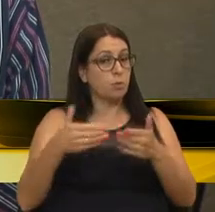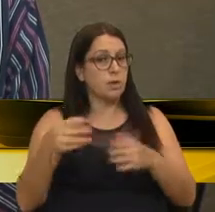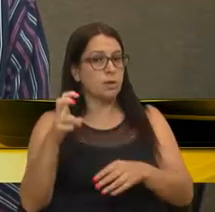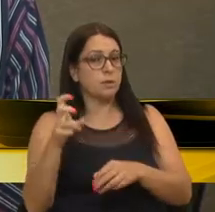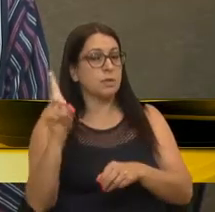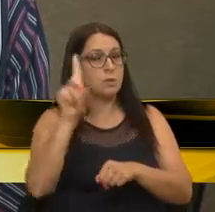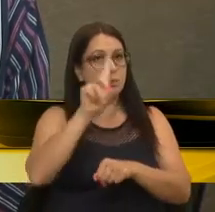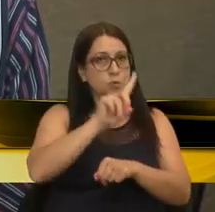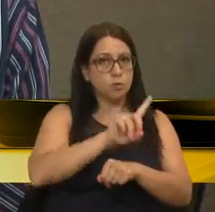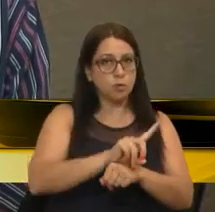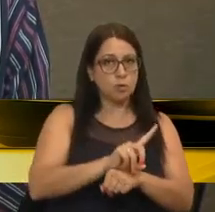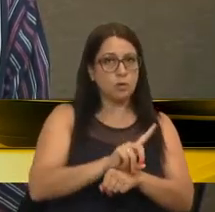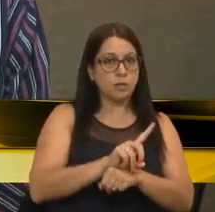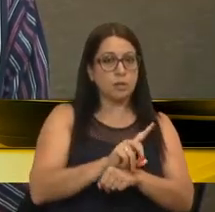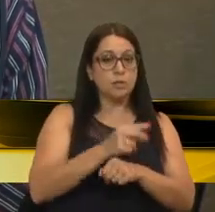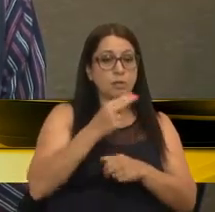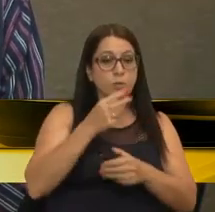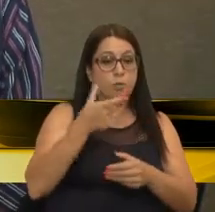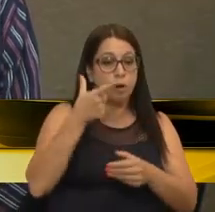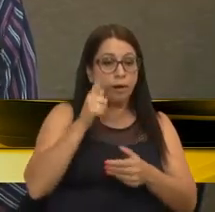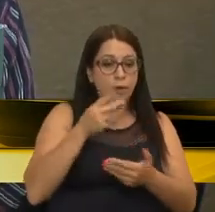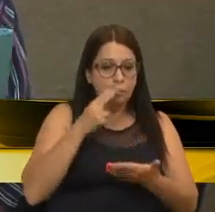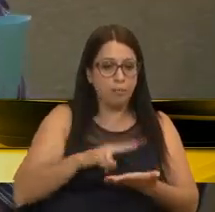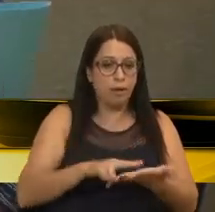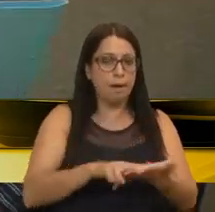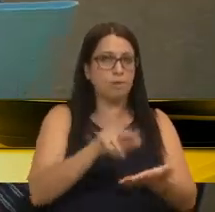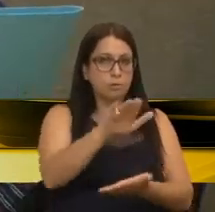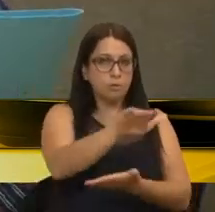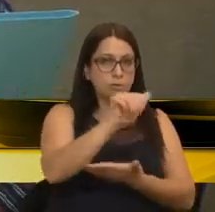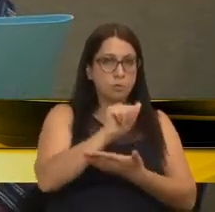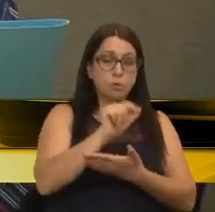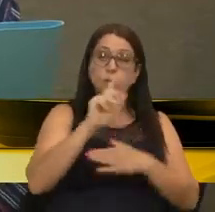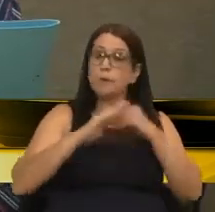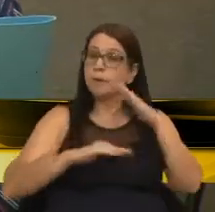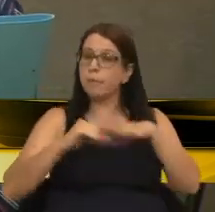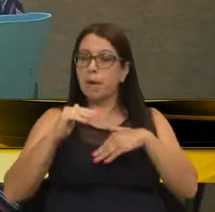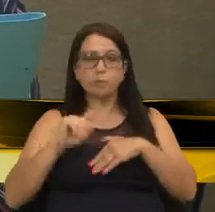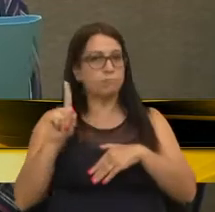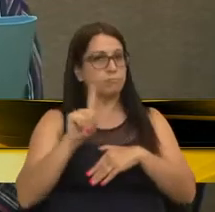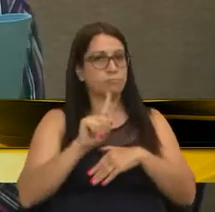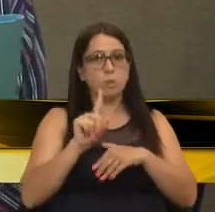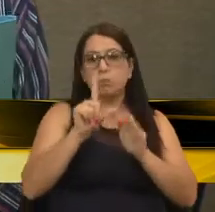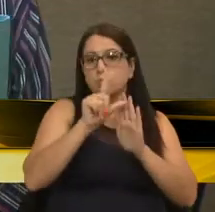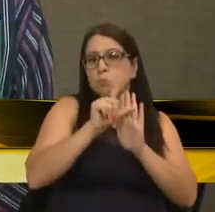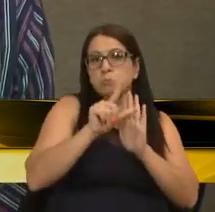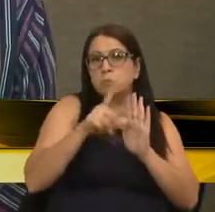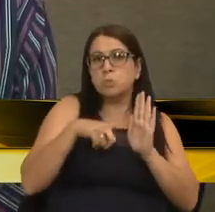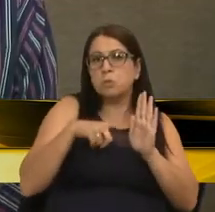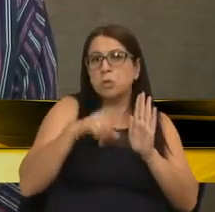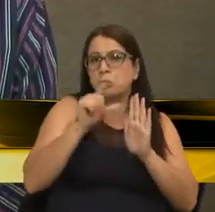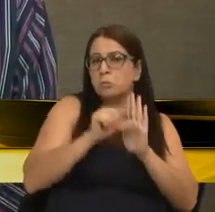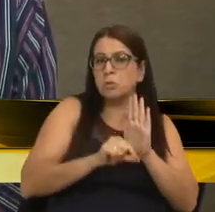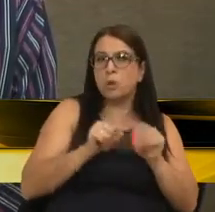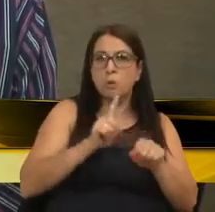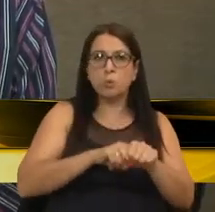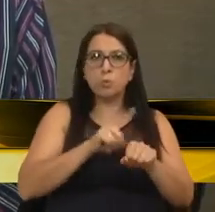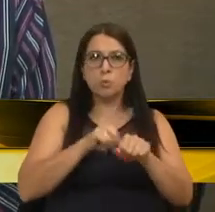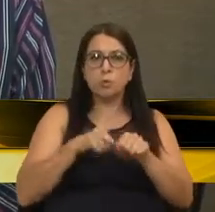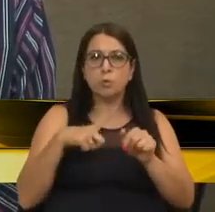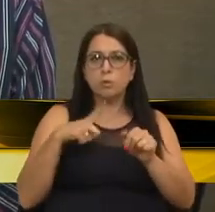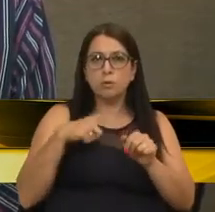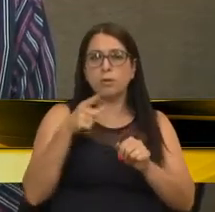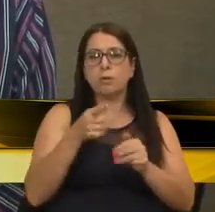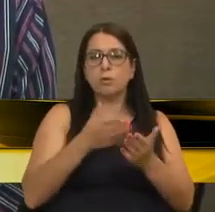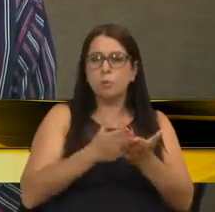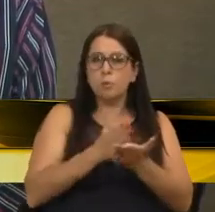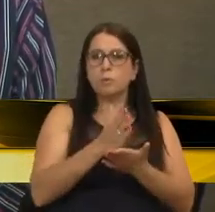sessões do recebimento da convocação, o que na prática não diminuirá o prazo atualmente previsto para o